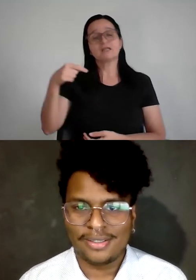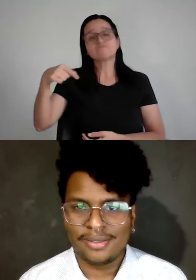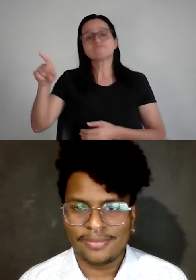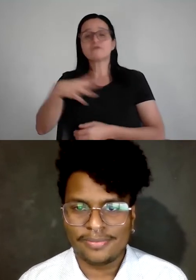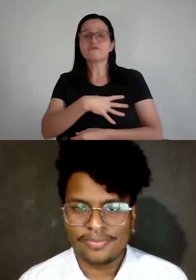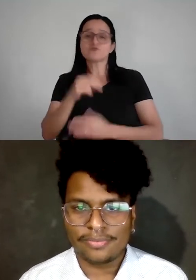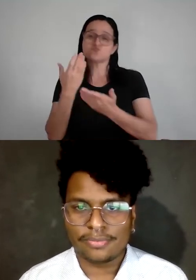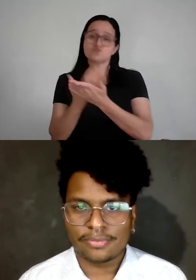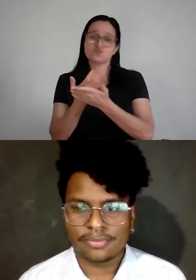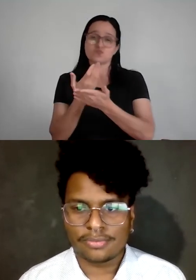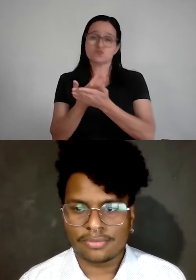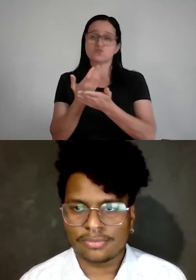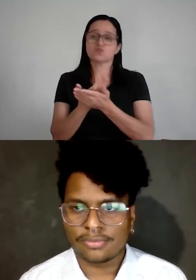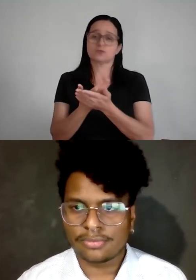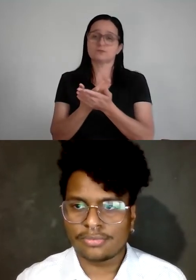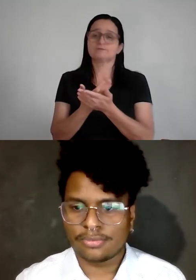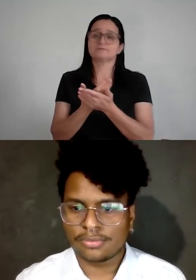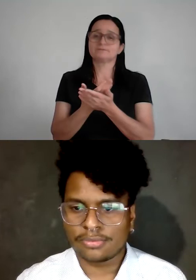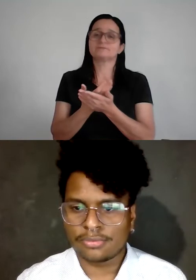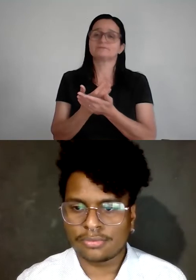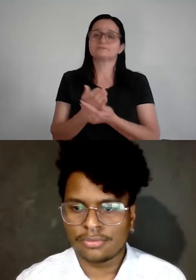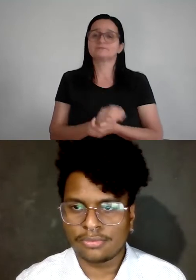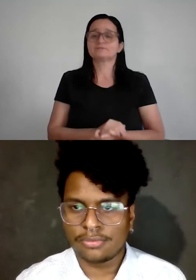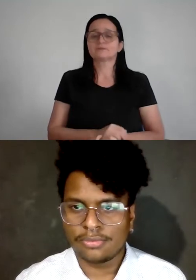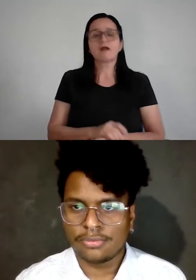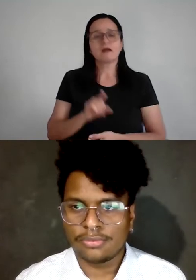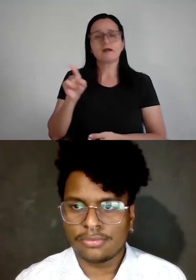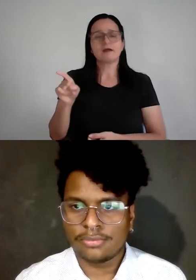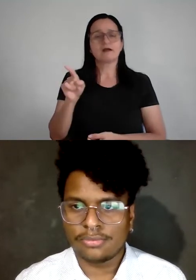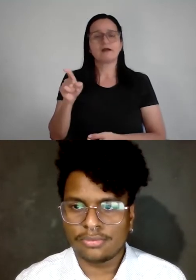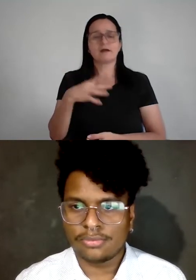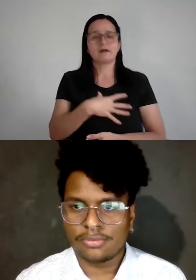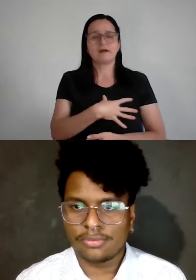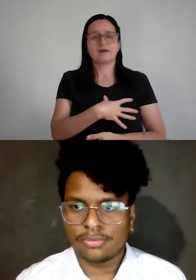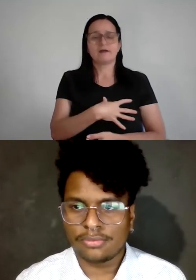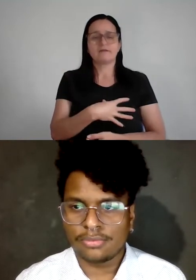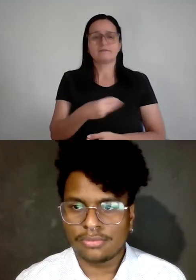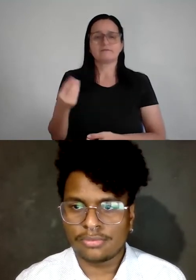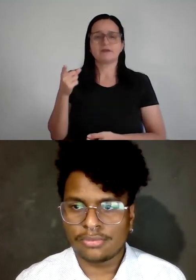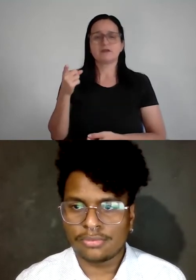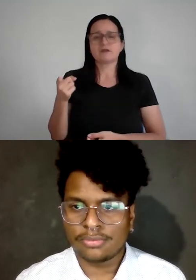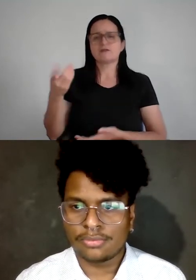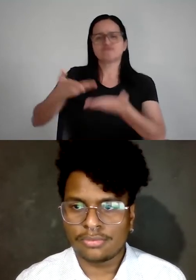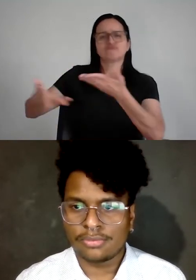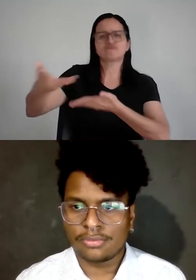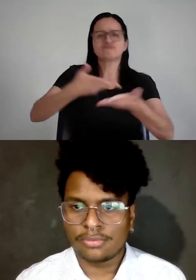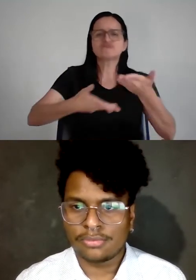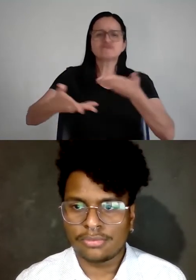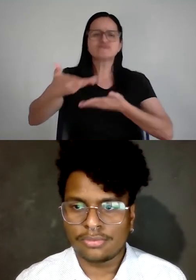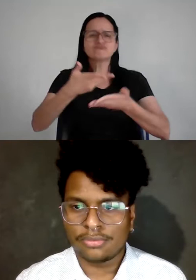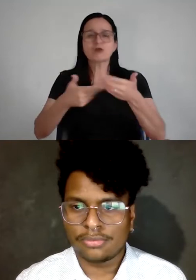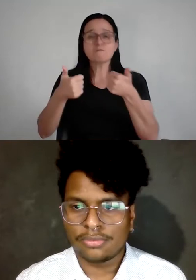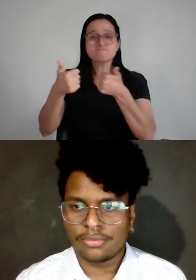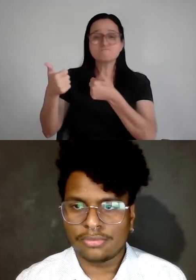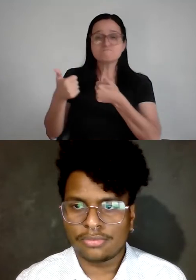colégio, e aí ele é super, puxou o pai, ele é muito relacional, ele é um cara gente boa,